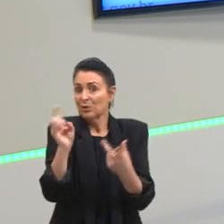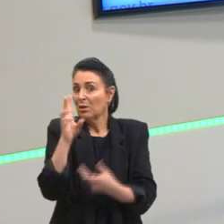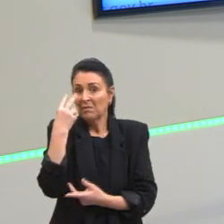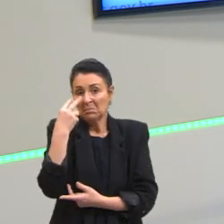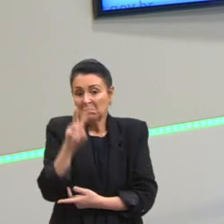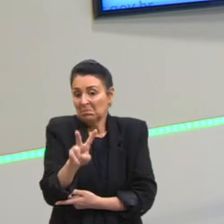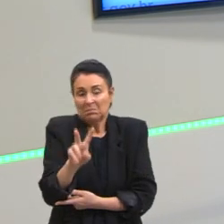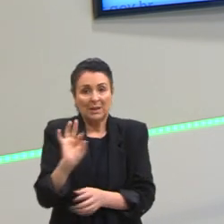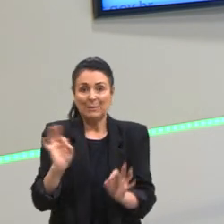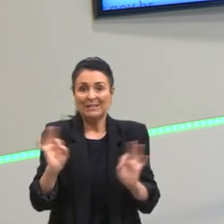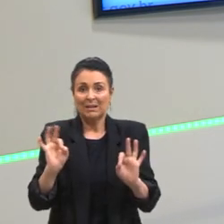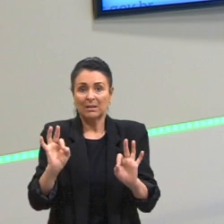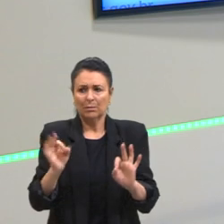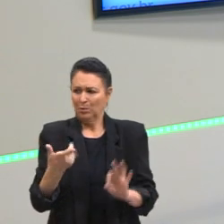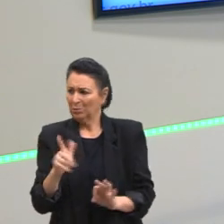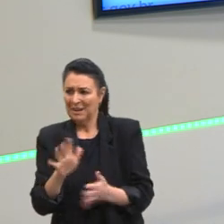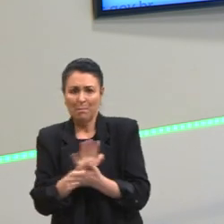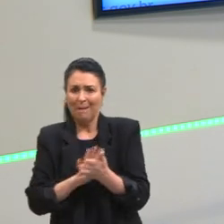em nossa sociedade.